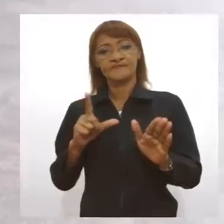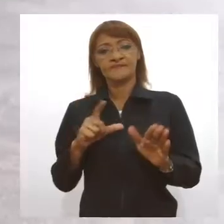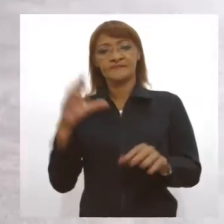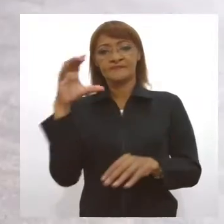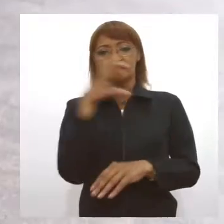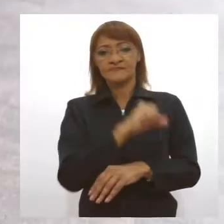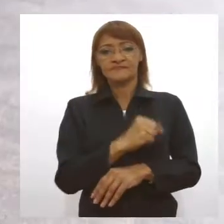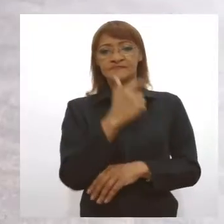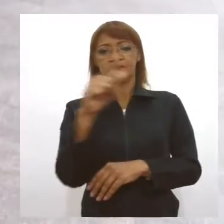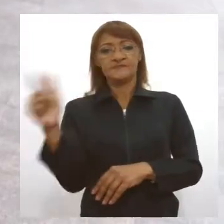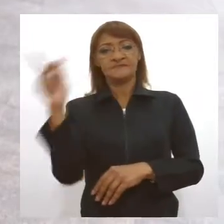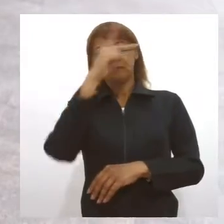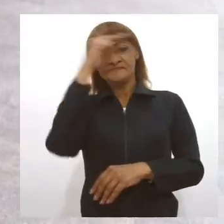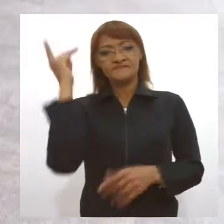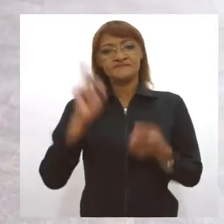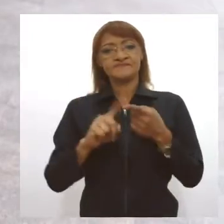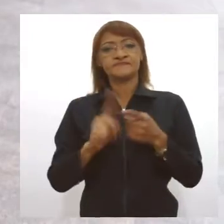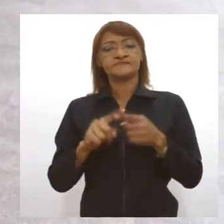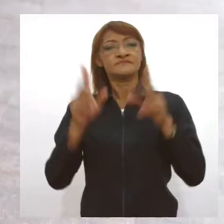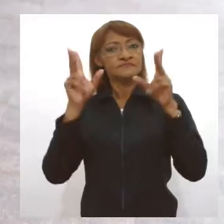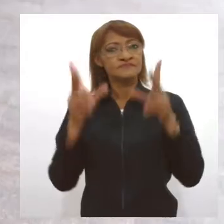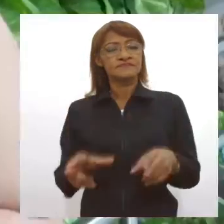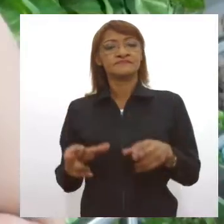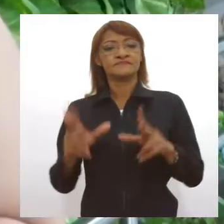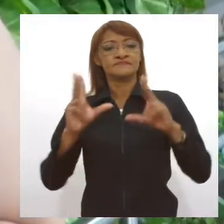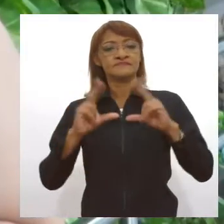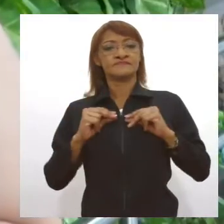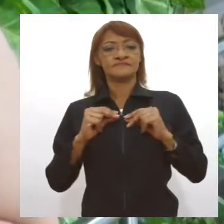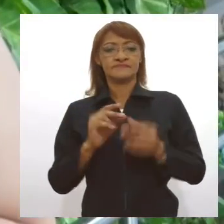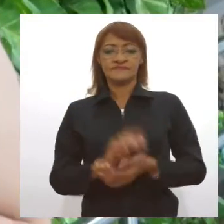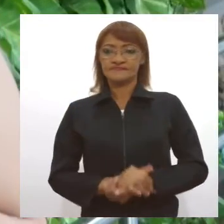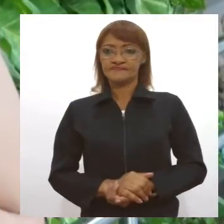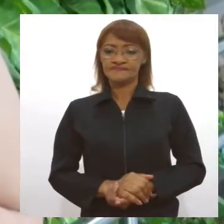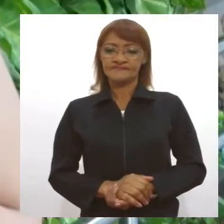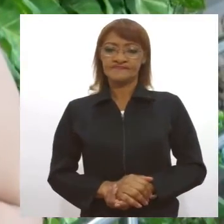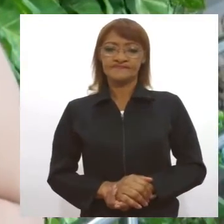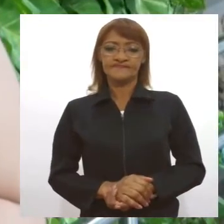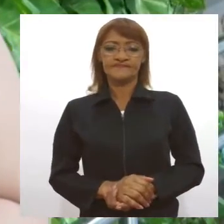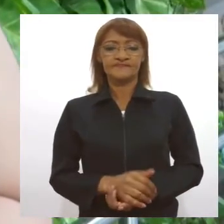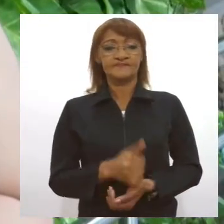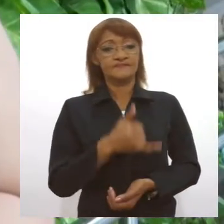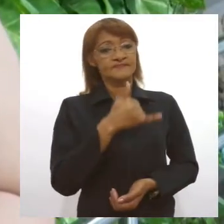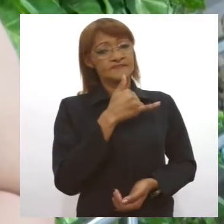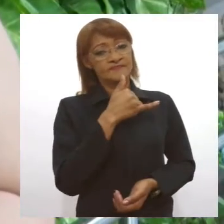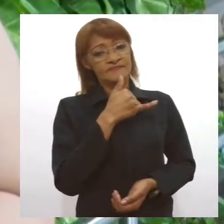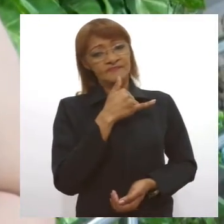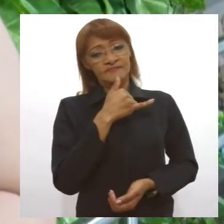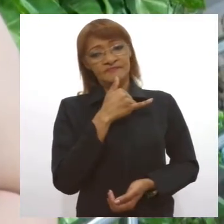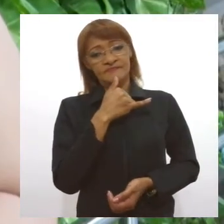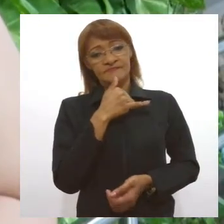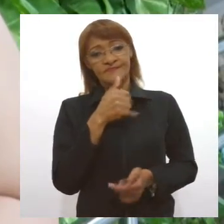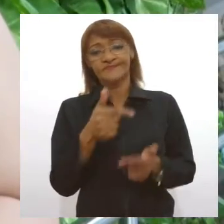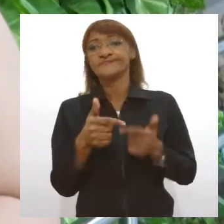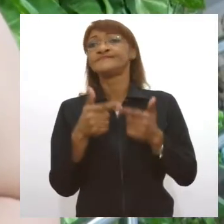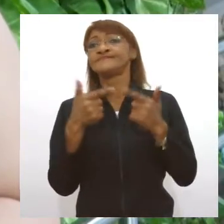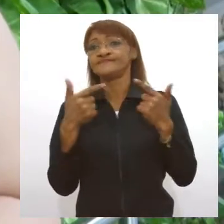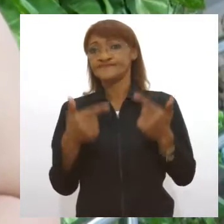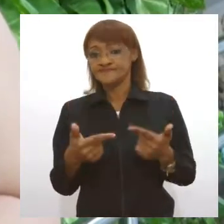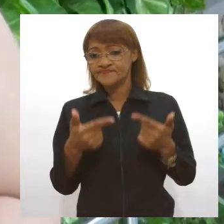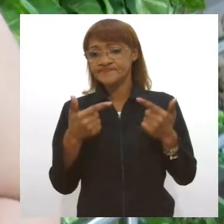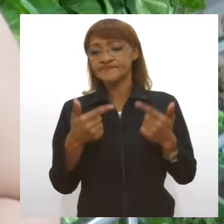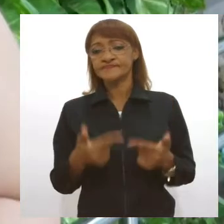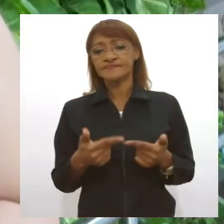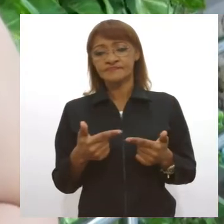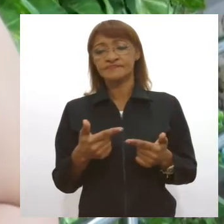brasileiros tenham a mesma oportunidade que ela. Infelizmente, hoje a vacina é um privilégio. Não deveria